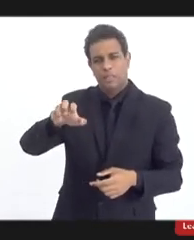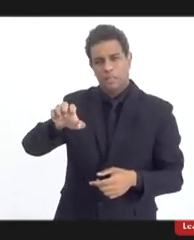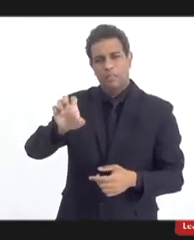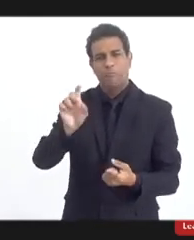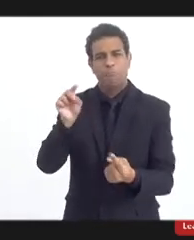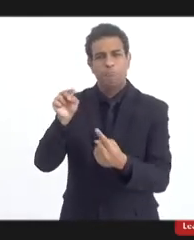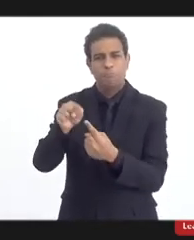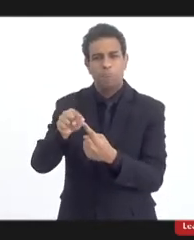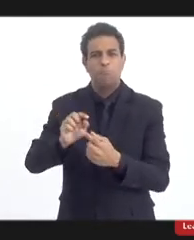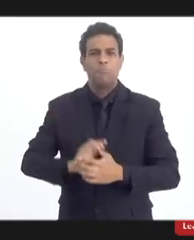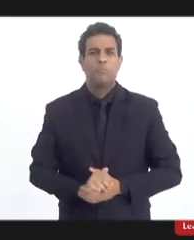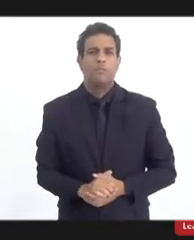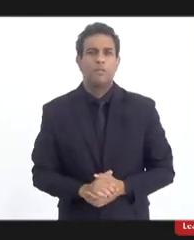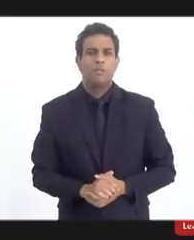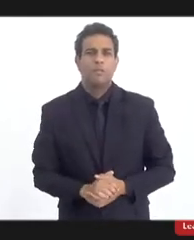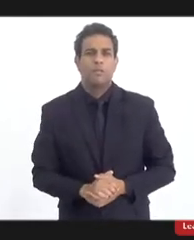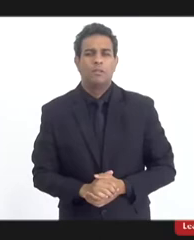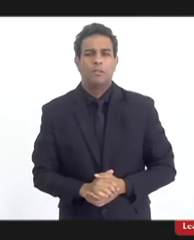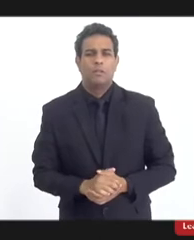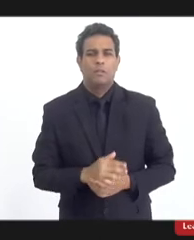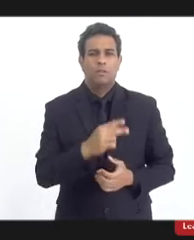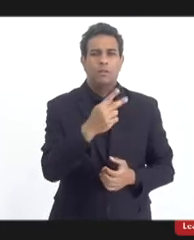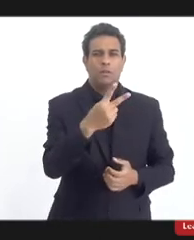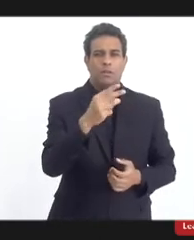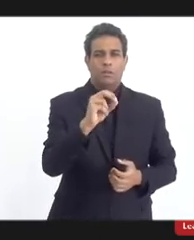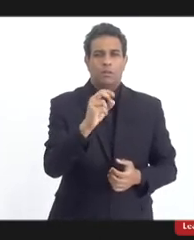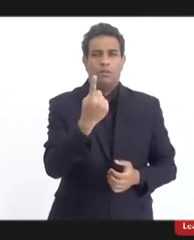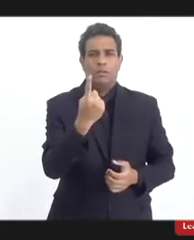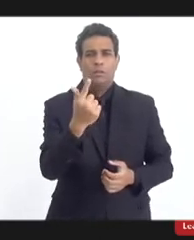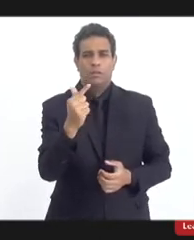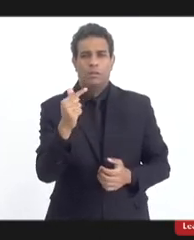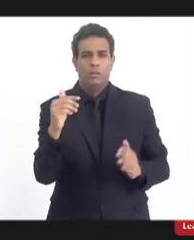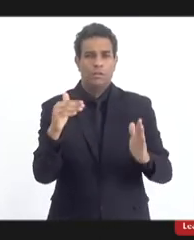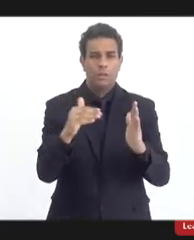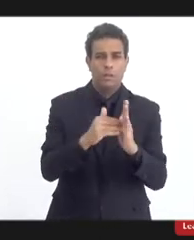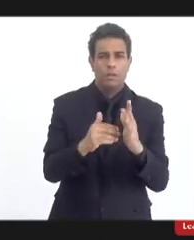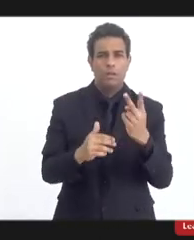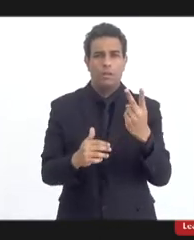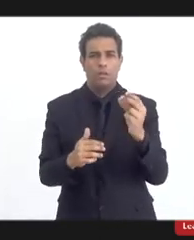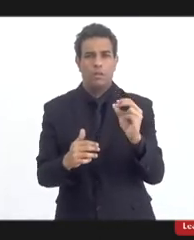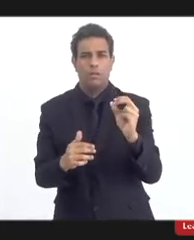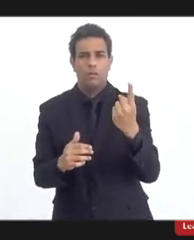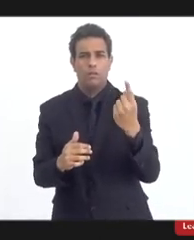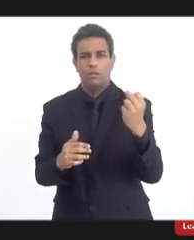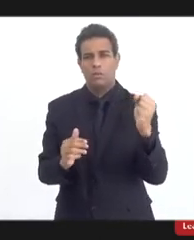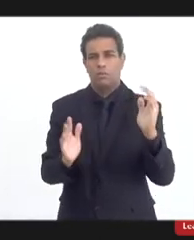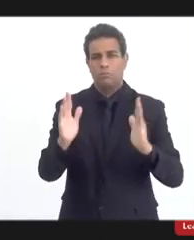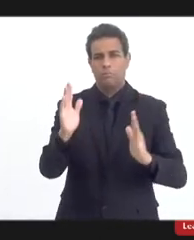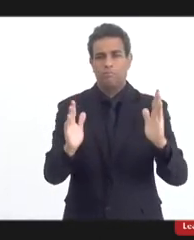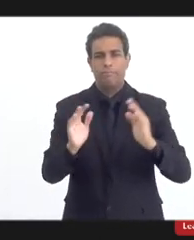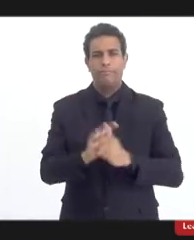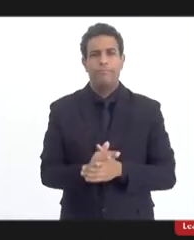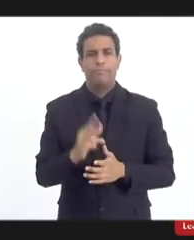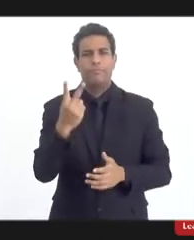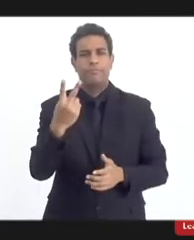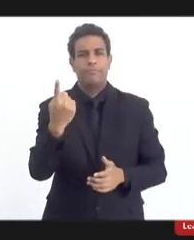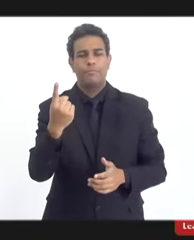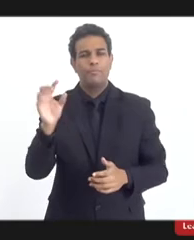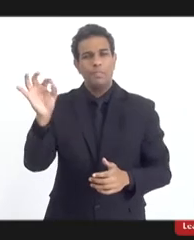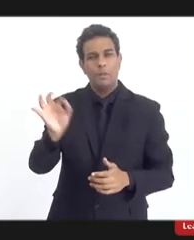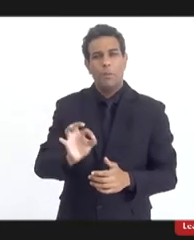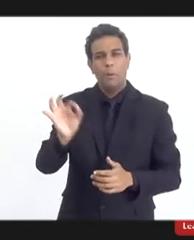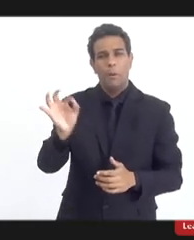nos anos de 2017 e 2018, 21% do